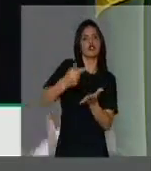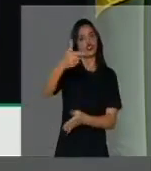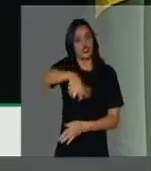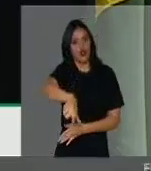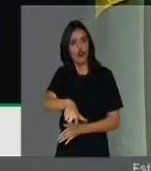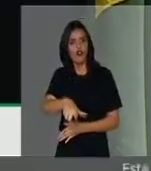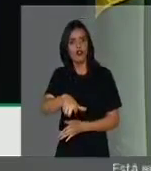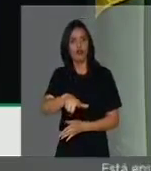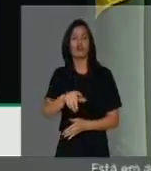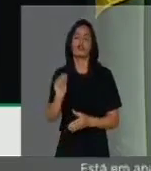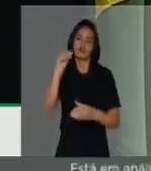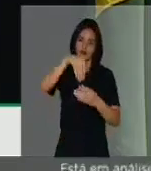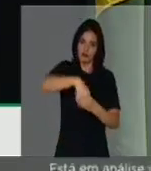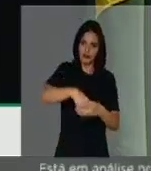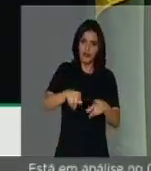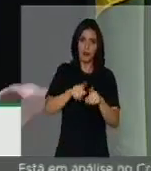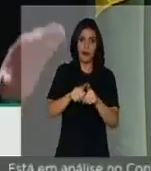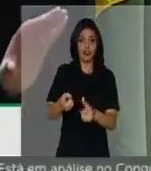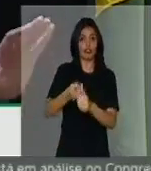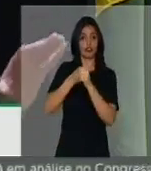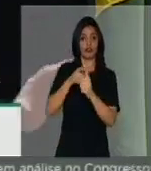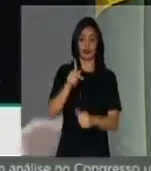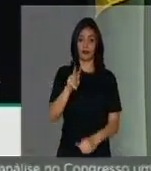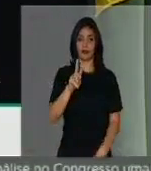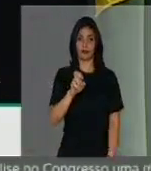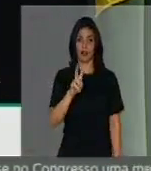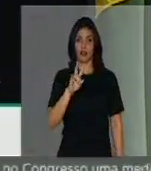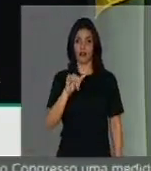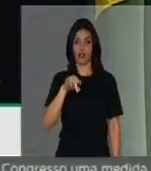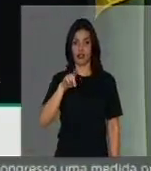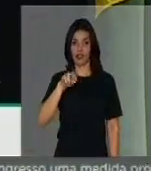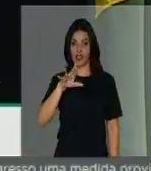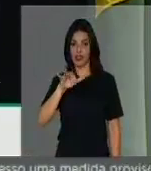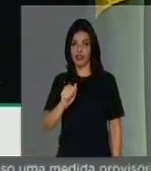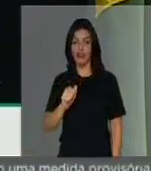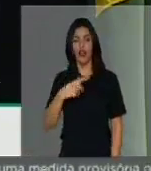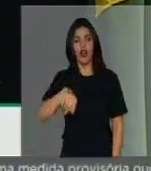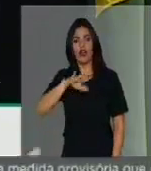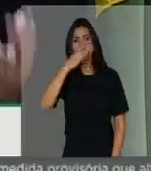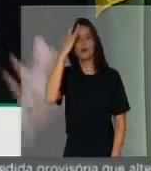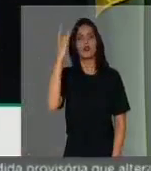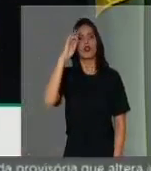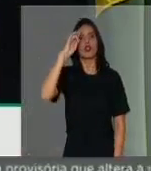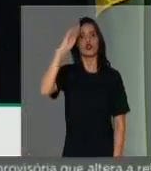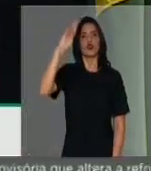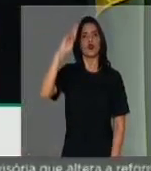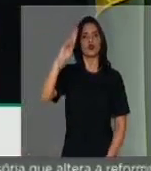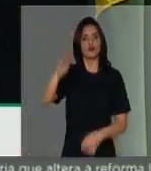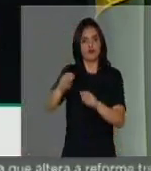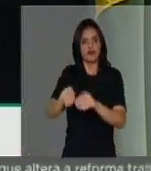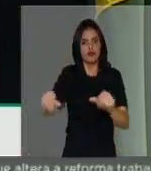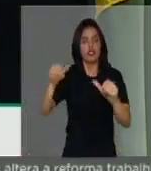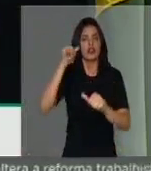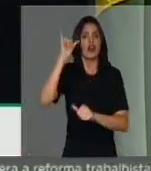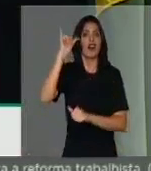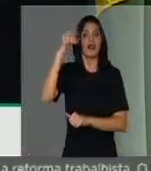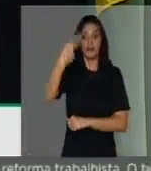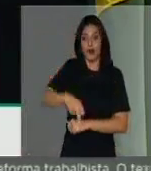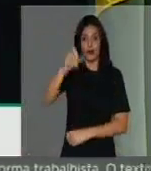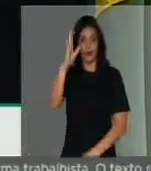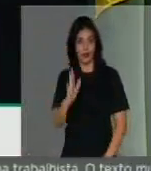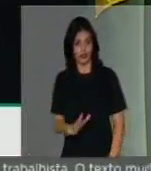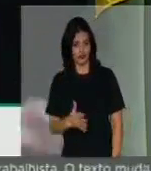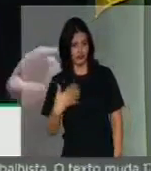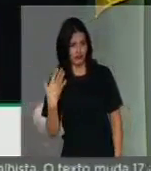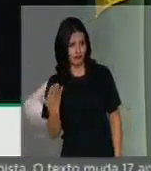incluindo previdenciárias, daqueles que são os maiores proprietários de terra do Brasil. Então você